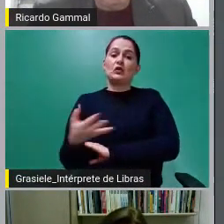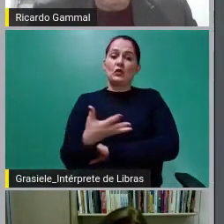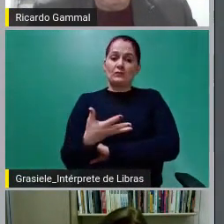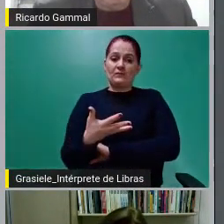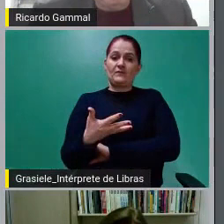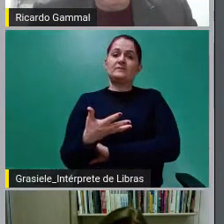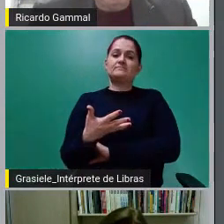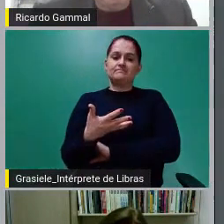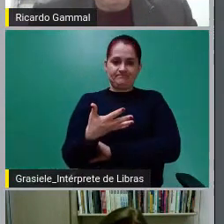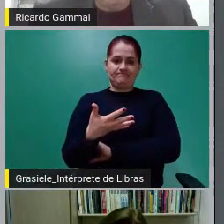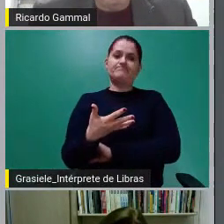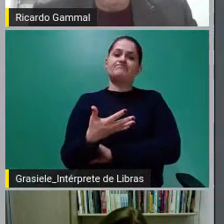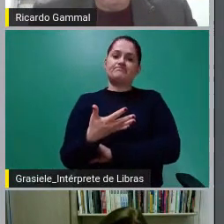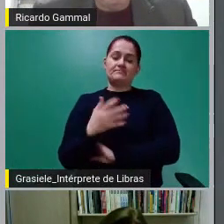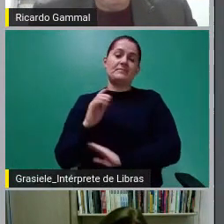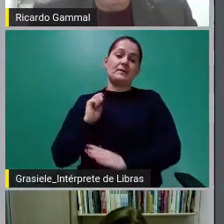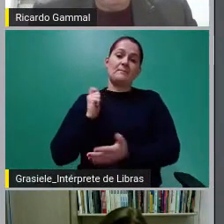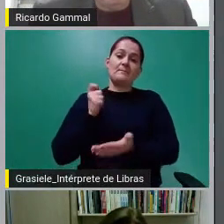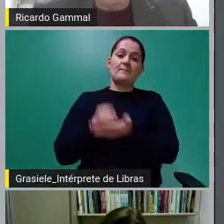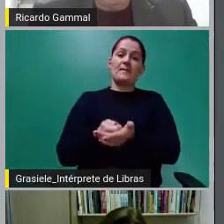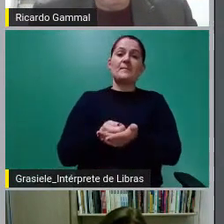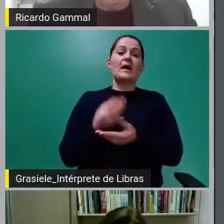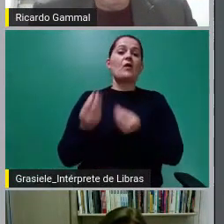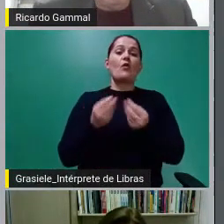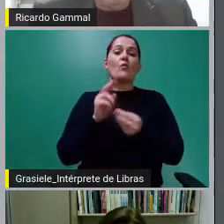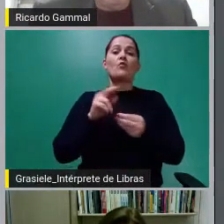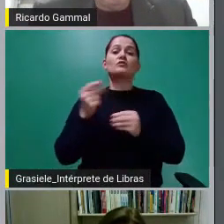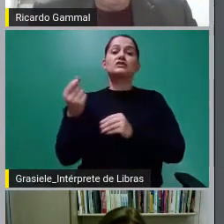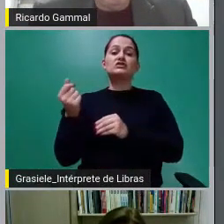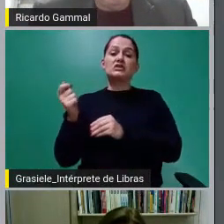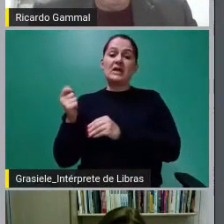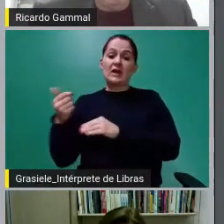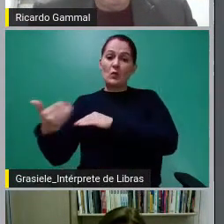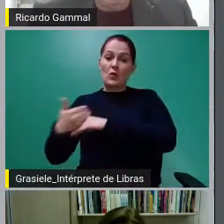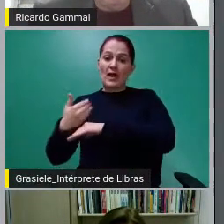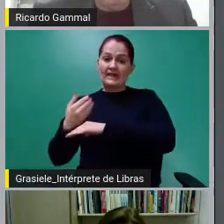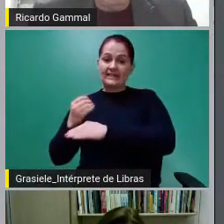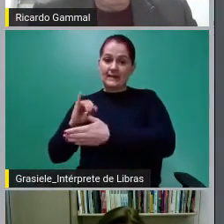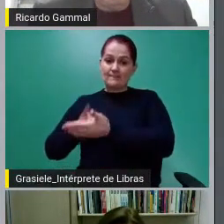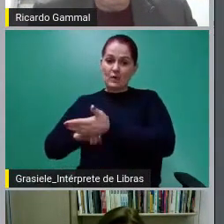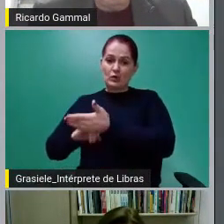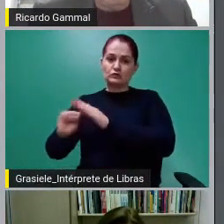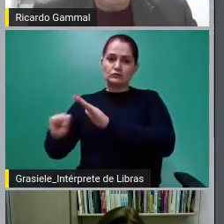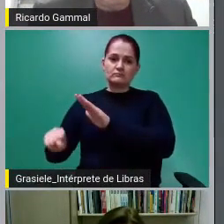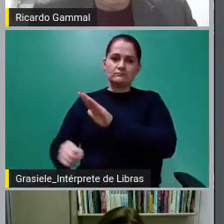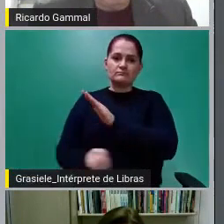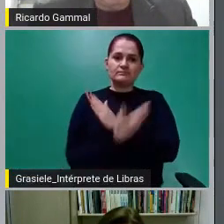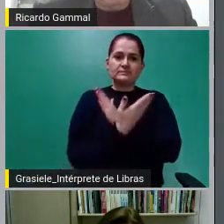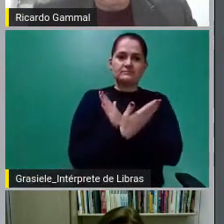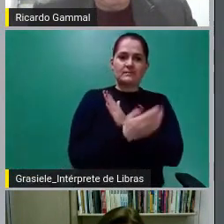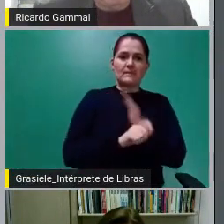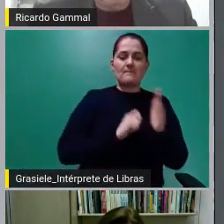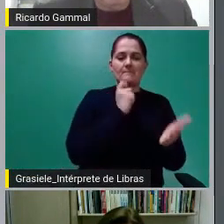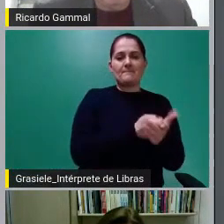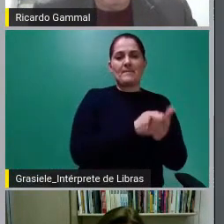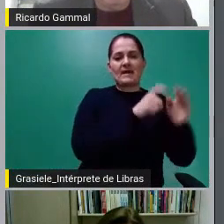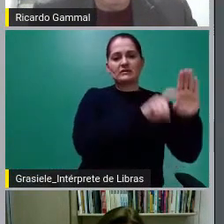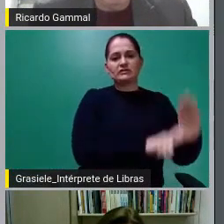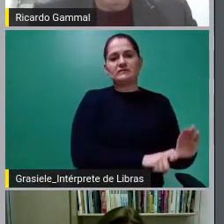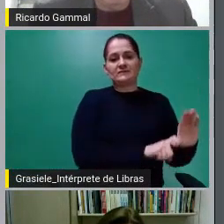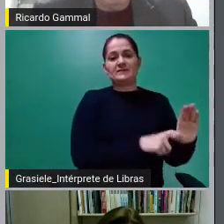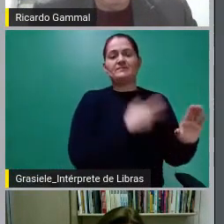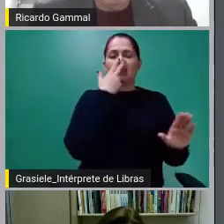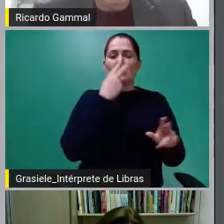mediante o desvio da arrecadação de forma privilegiada, como se fosse um empréstimo